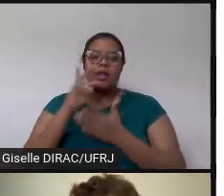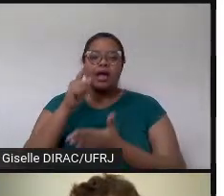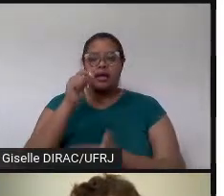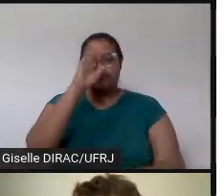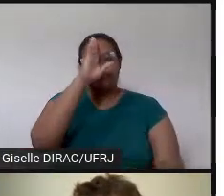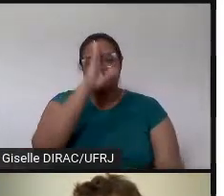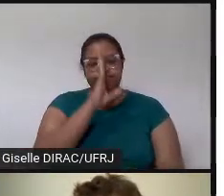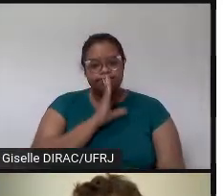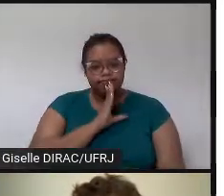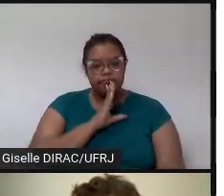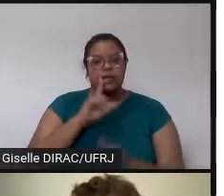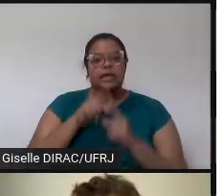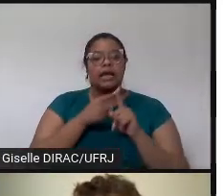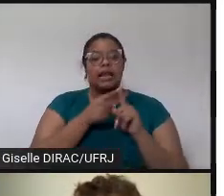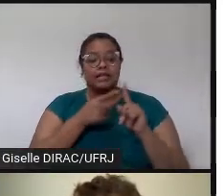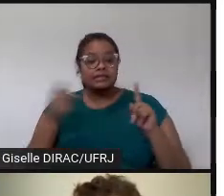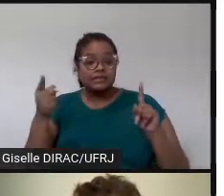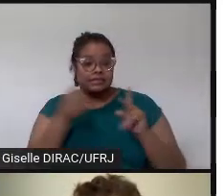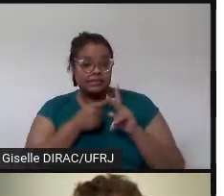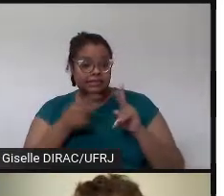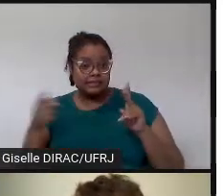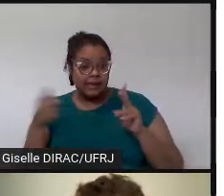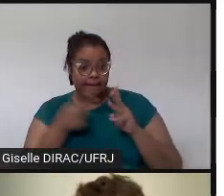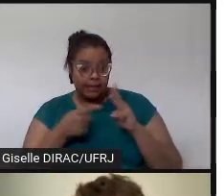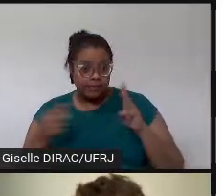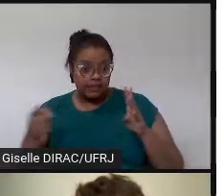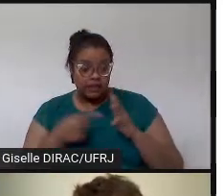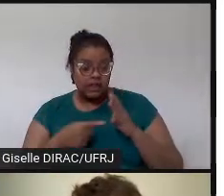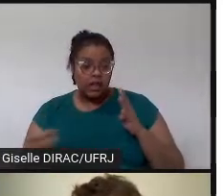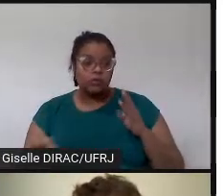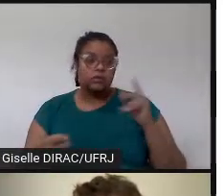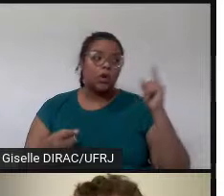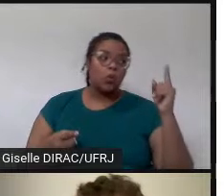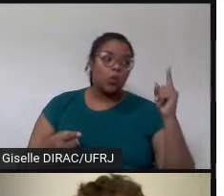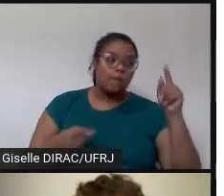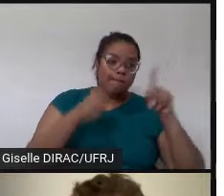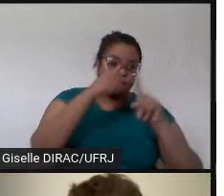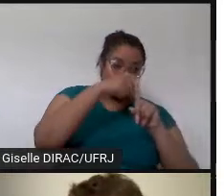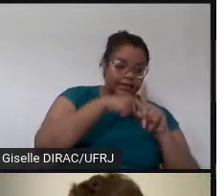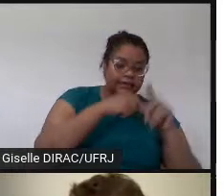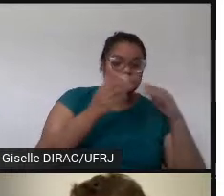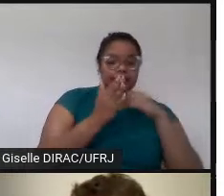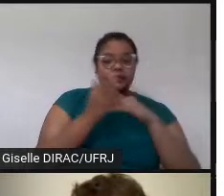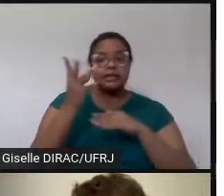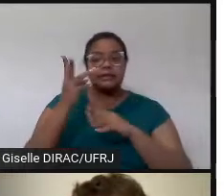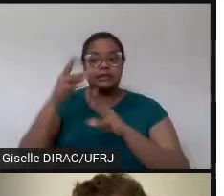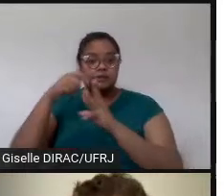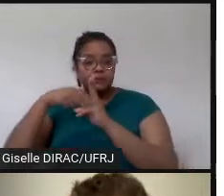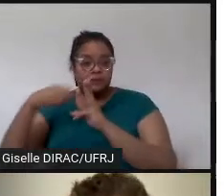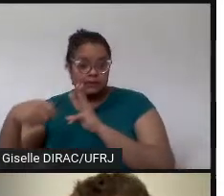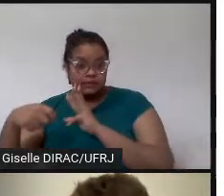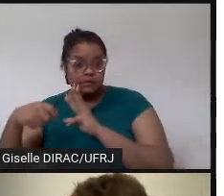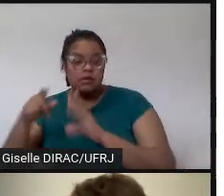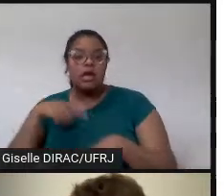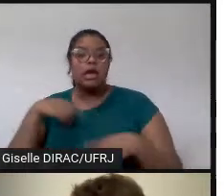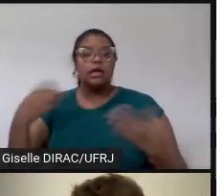e elas são semanais, em períodos que variam de um a três meses. Podem participar alunos de todos os PPGs de letras